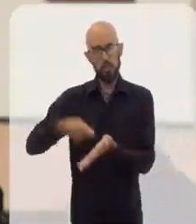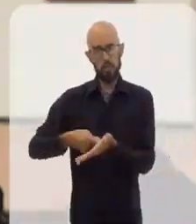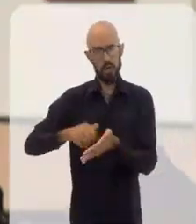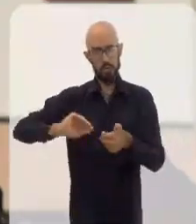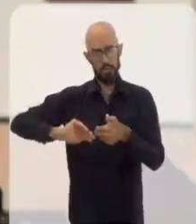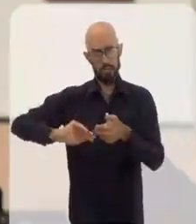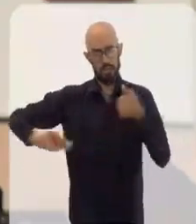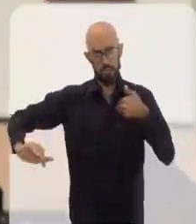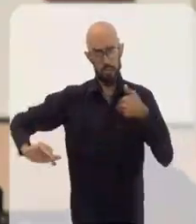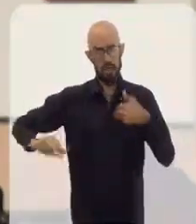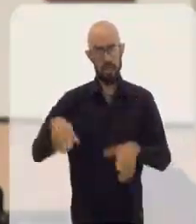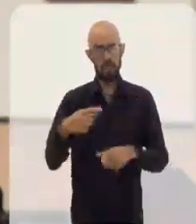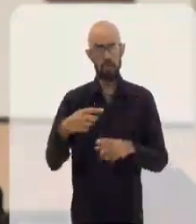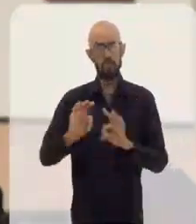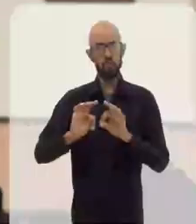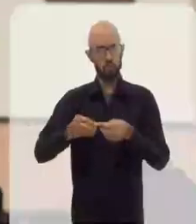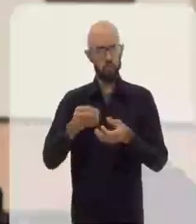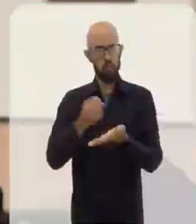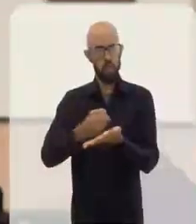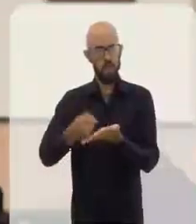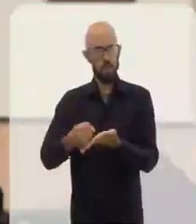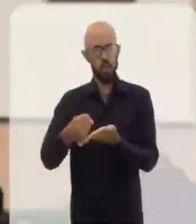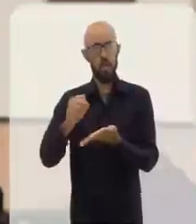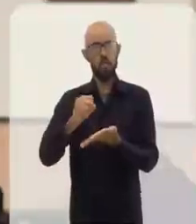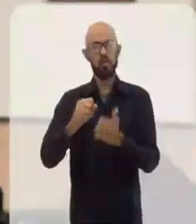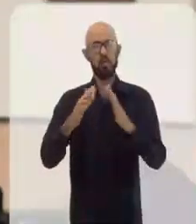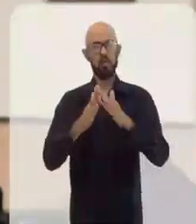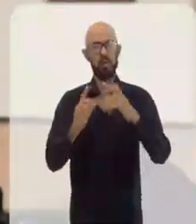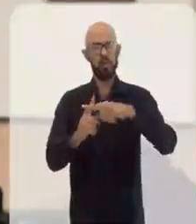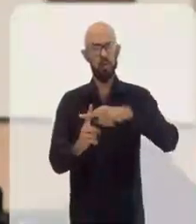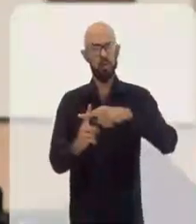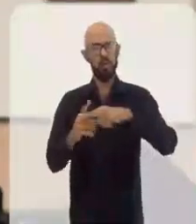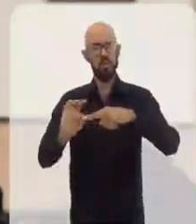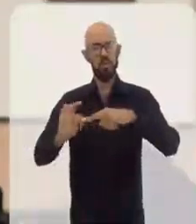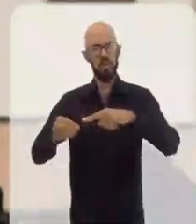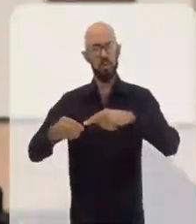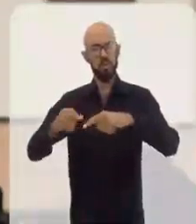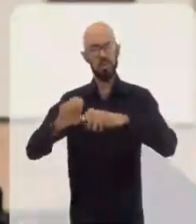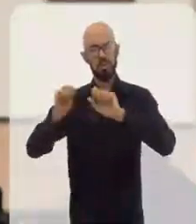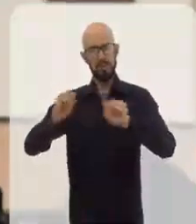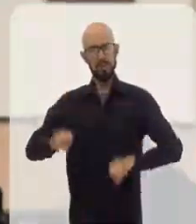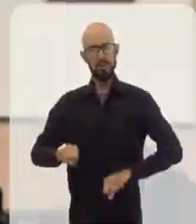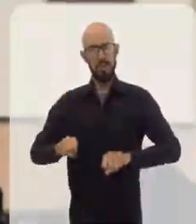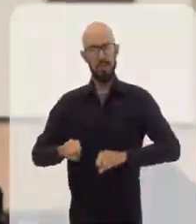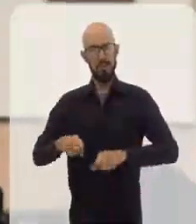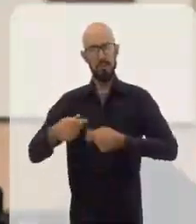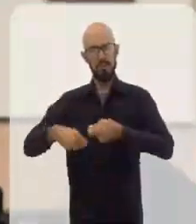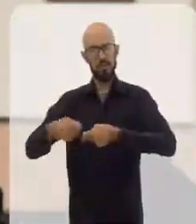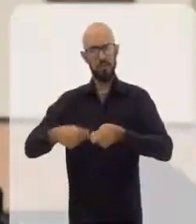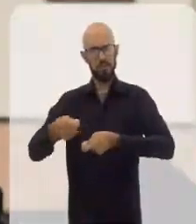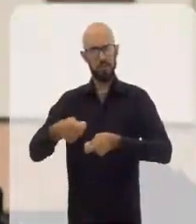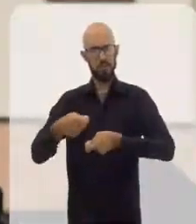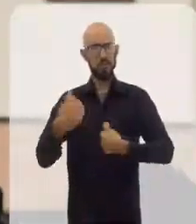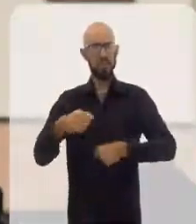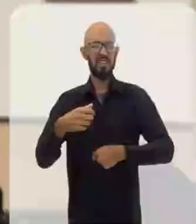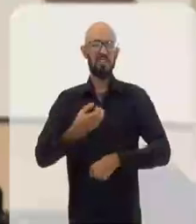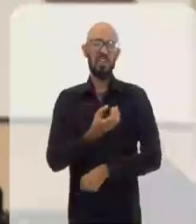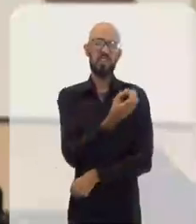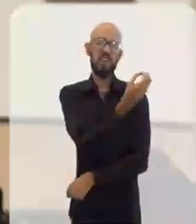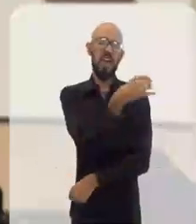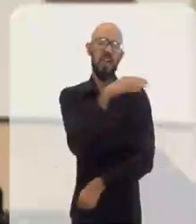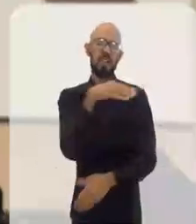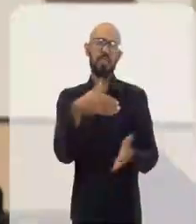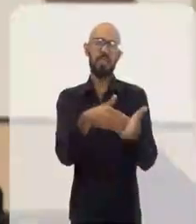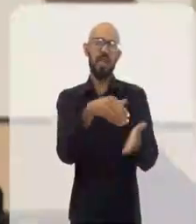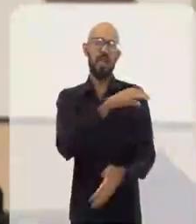ficasse centralizado em Campos dos Goitacases, tudo, cartório, paróquia, todo o sistema administrativo imperial, você tinha que ir